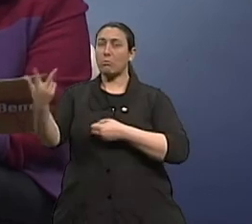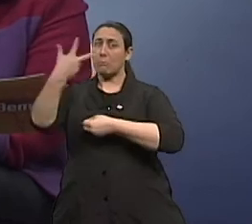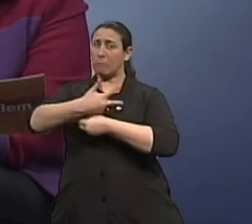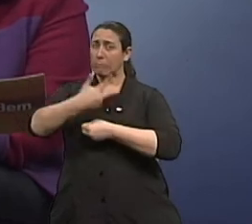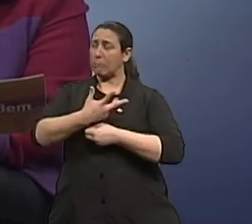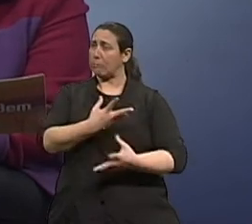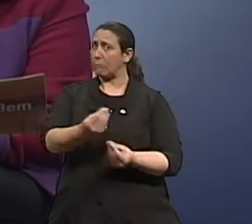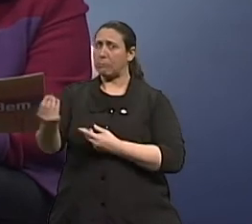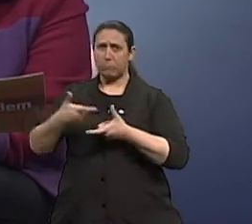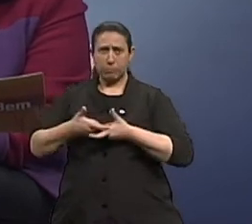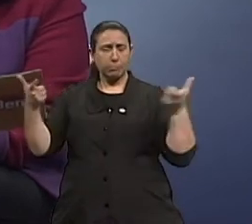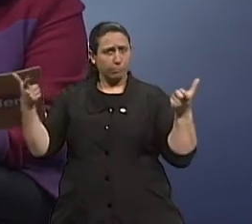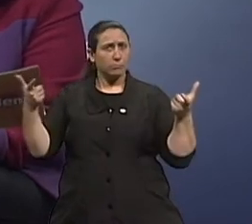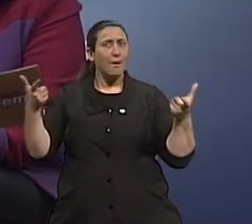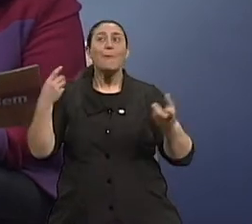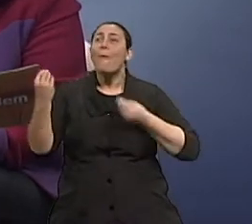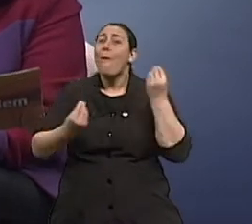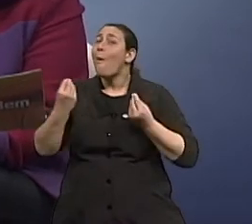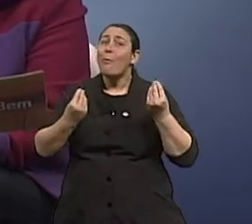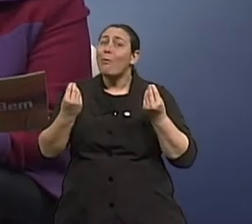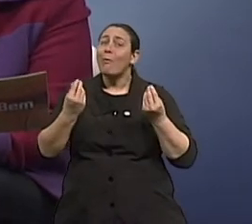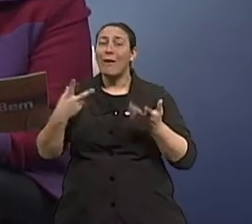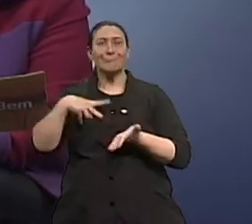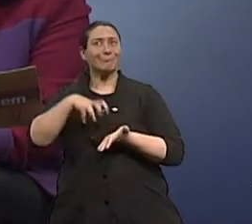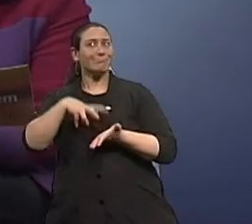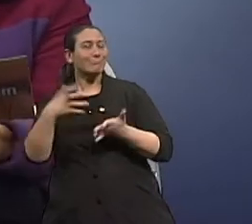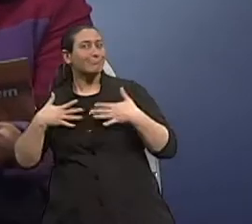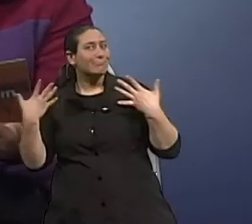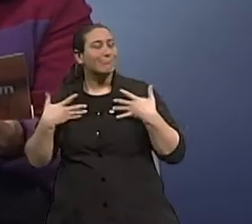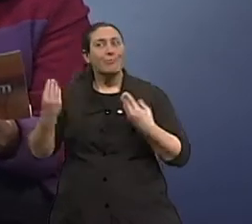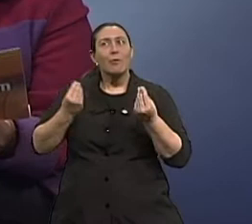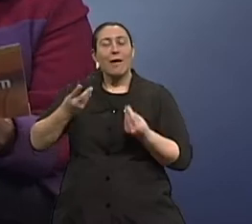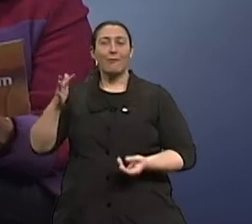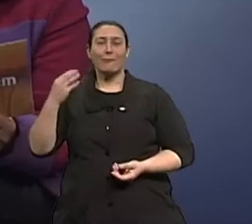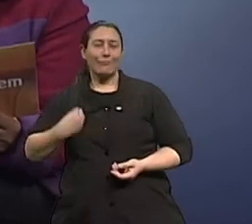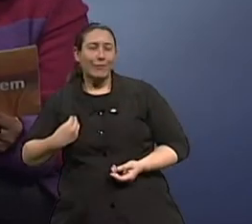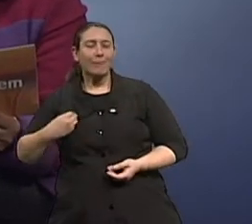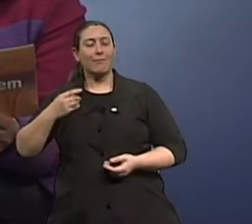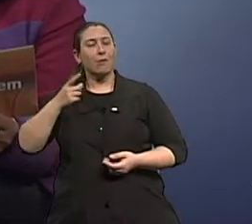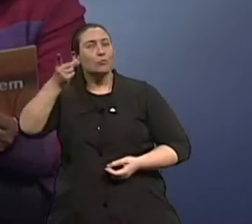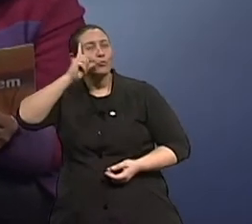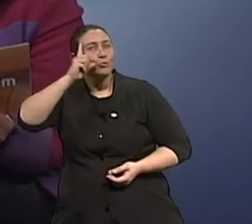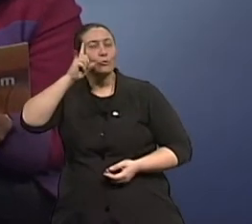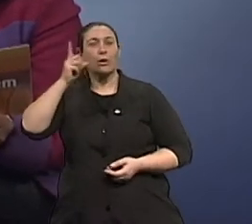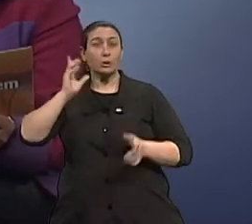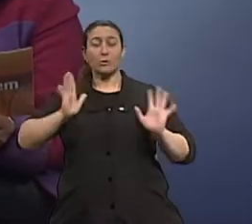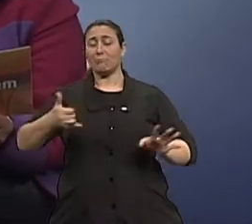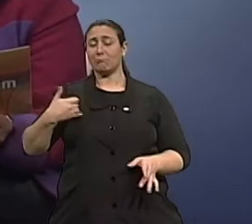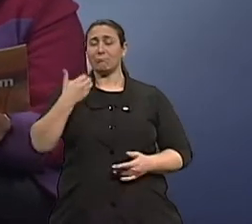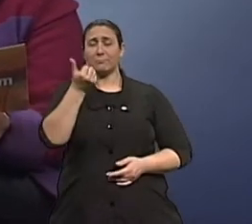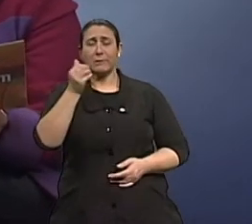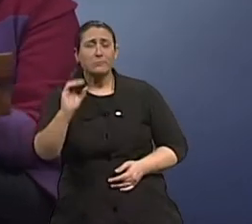né? Como encarar de maneira mais alegre, então, esta fase da vida, encarar o cotidiano, né? Quando a gente já passou dos